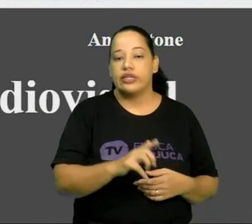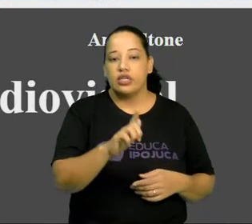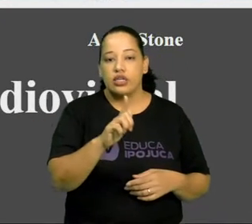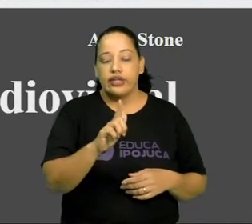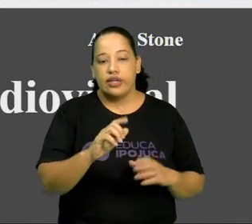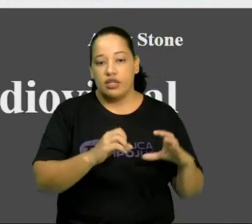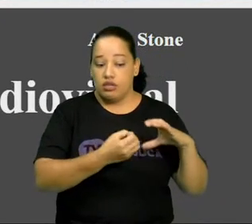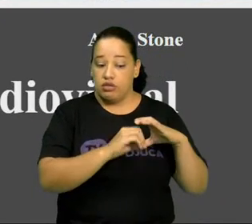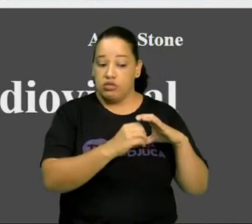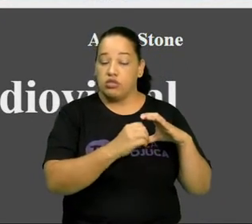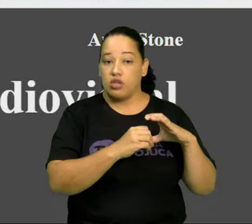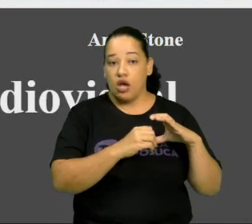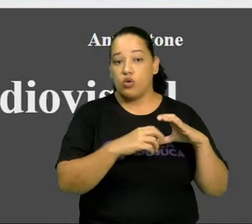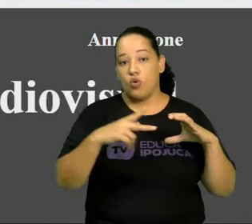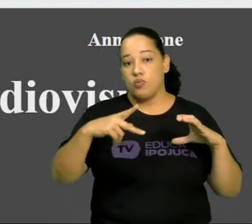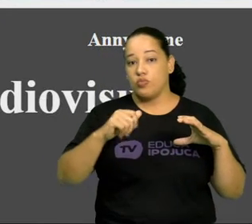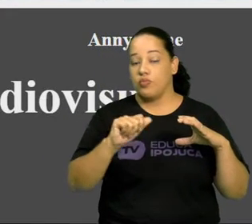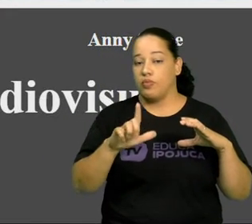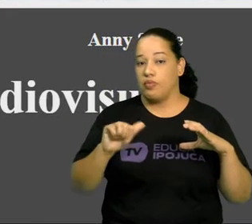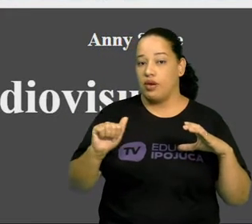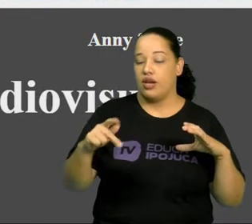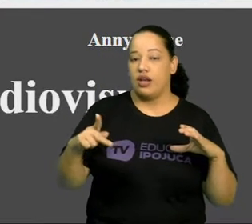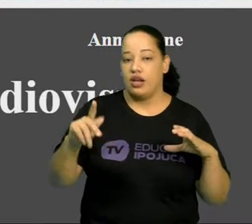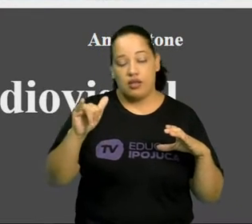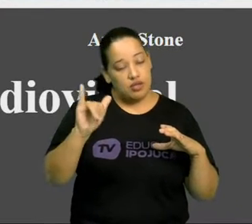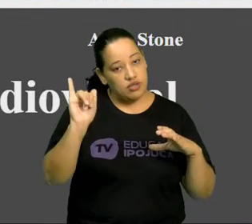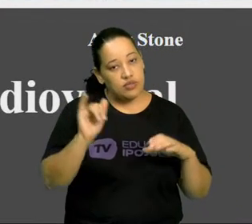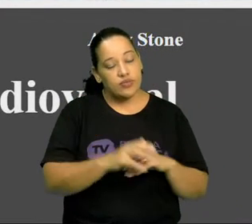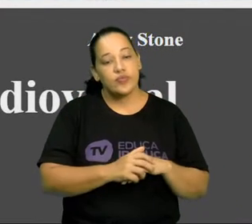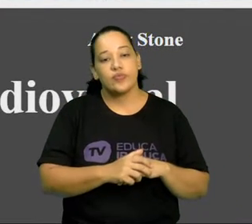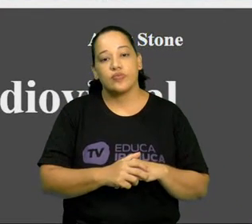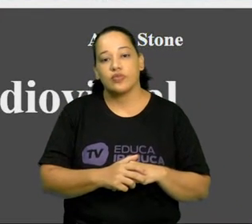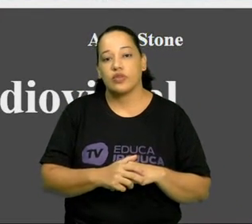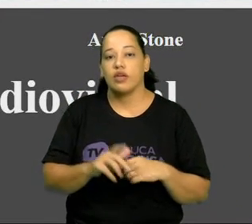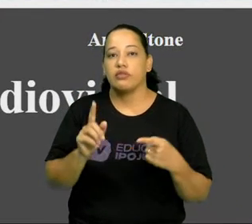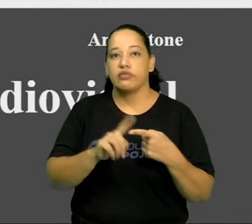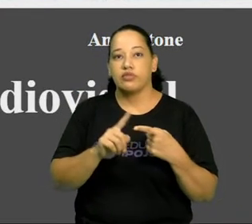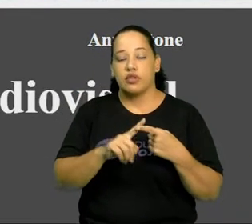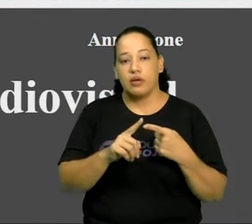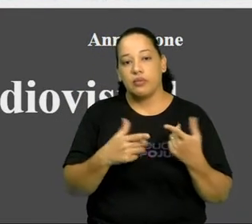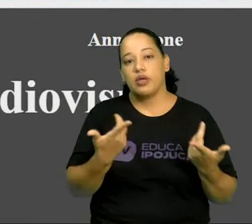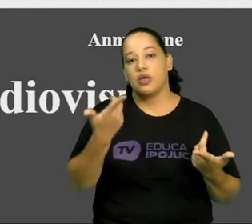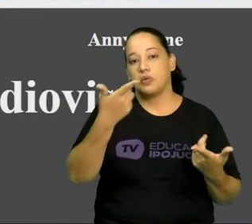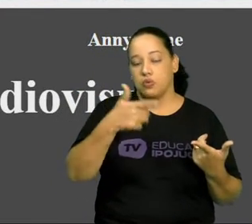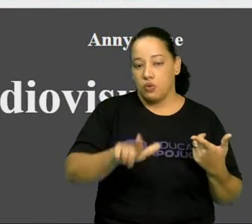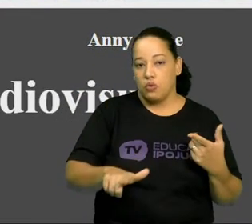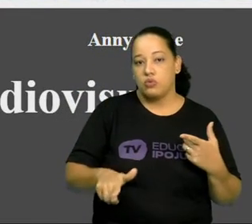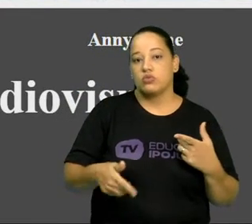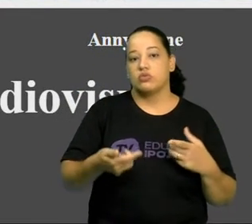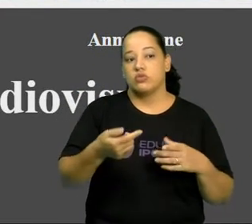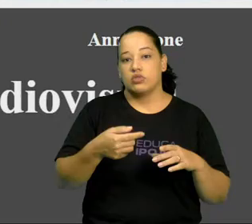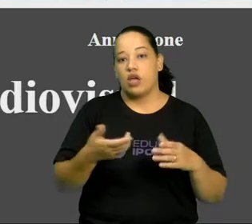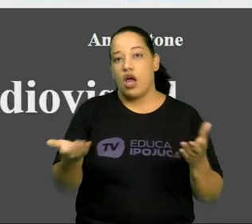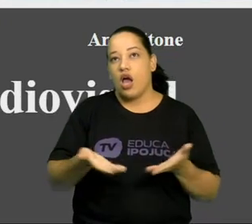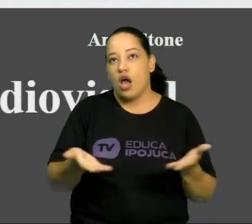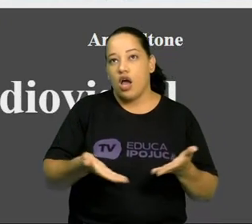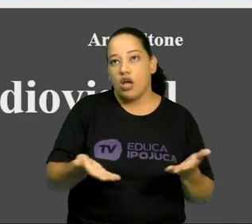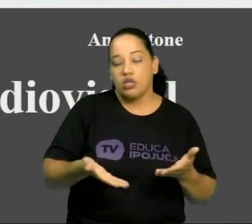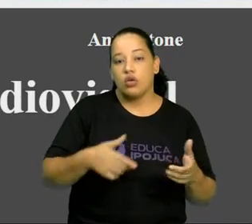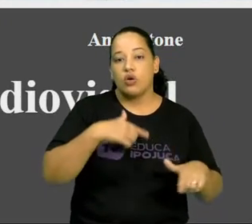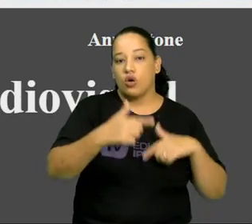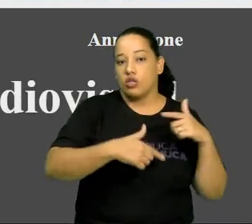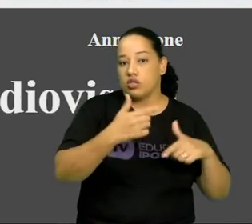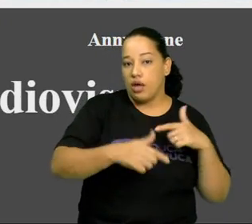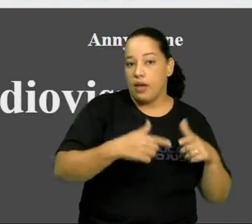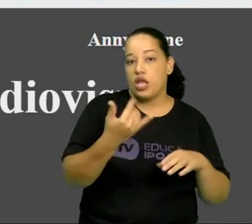E a gente trabalhou junto em Cinema Aspirina de Urubus. Trabalhamos em Era Uma Vez Eu, Verônica. E trabalhamos agora numa série